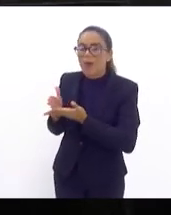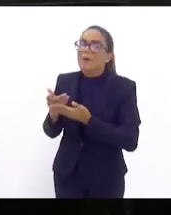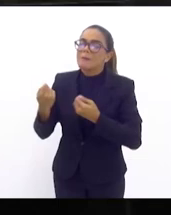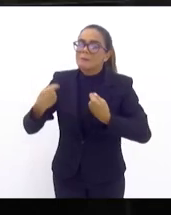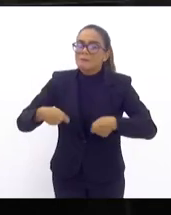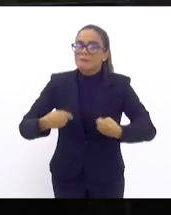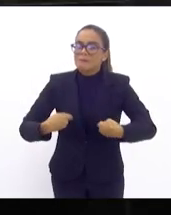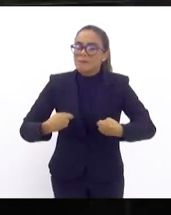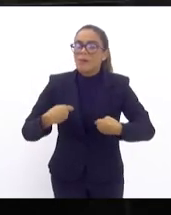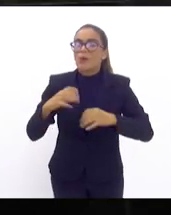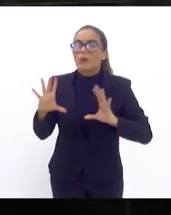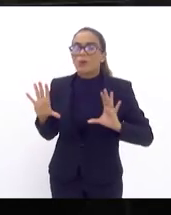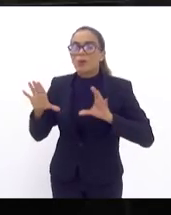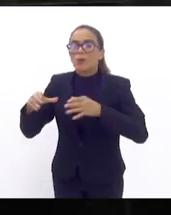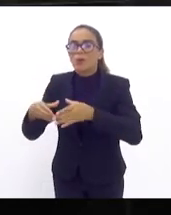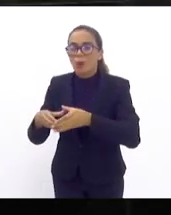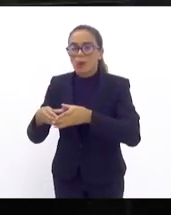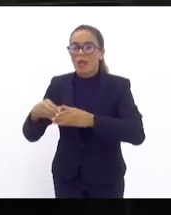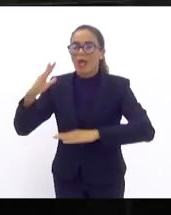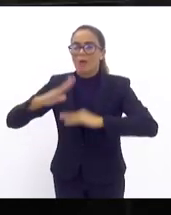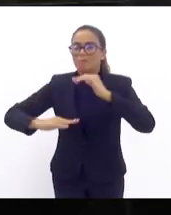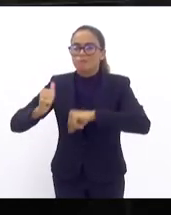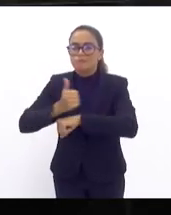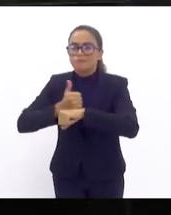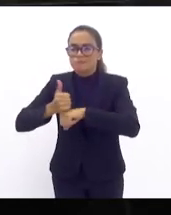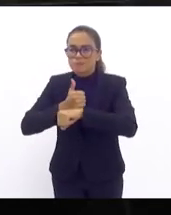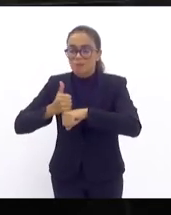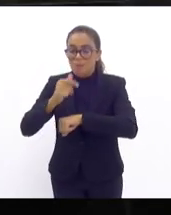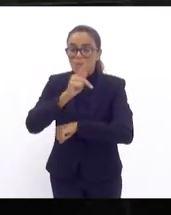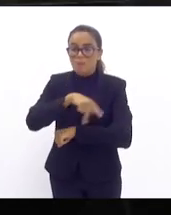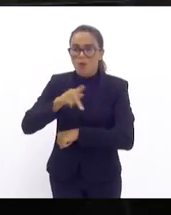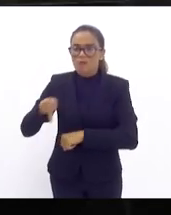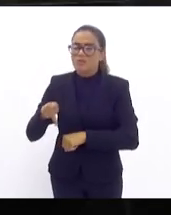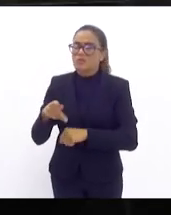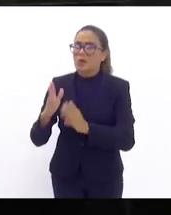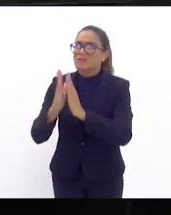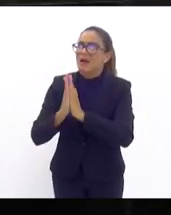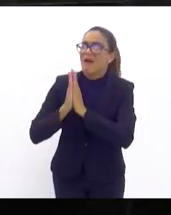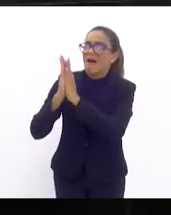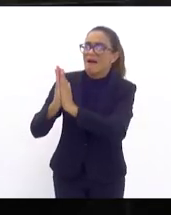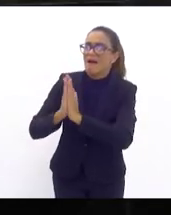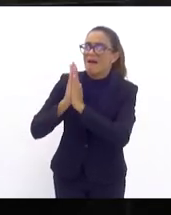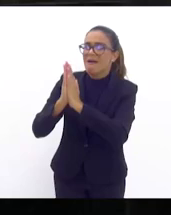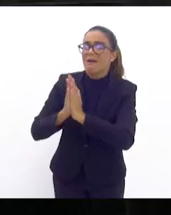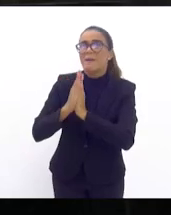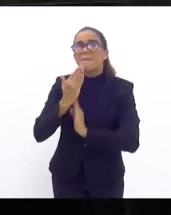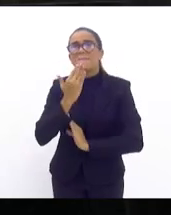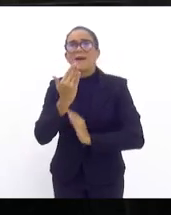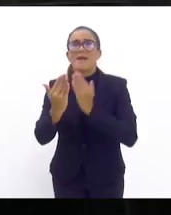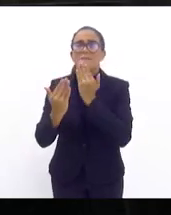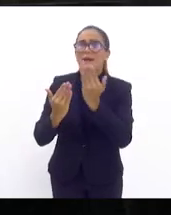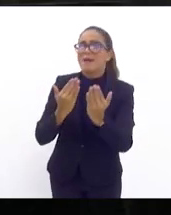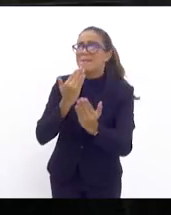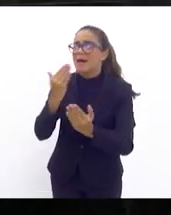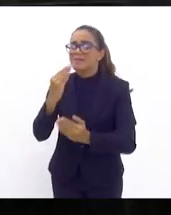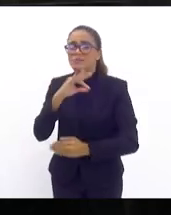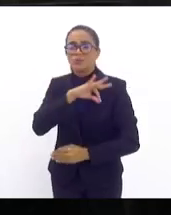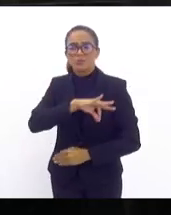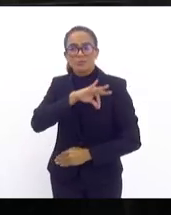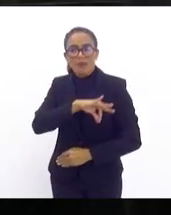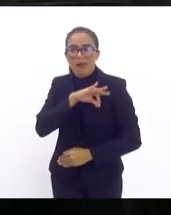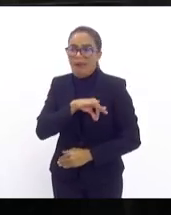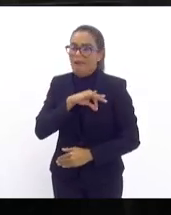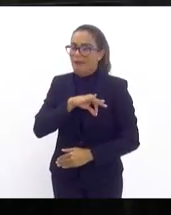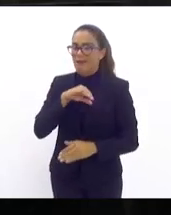e toda a categoria de profissionais de educação, de professores, clamam, nós possamos implementar o piso nacional do magistério.